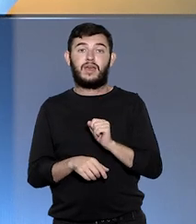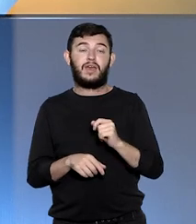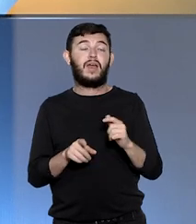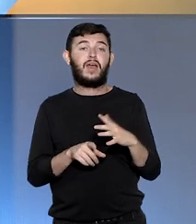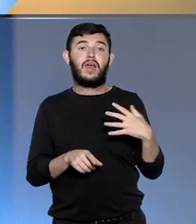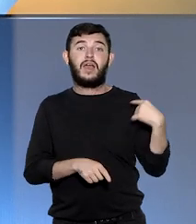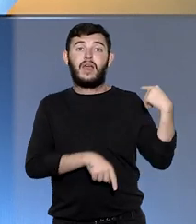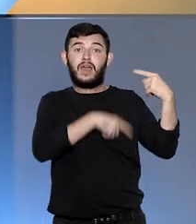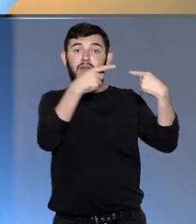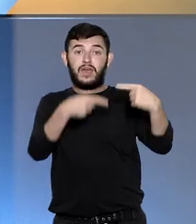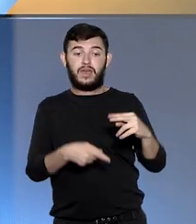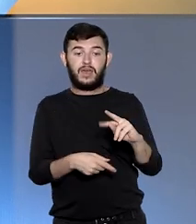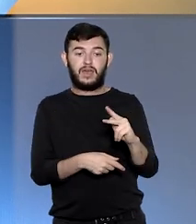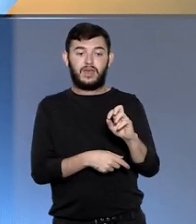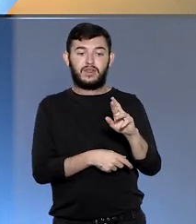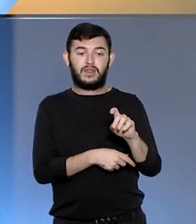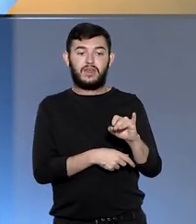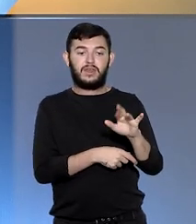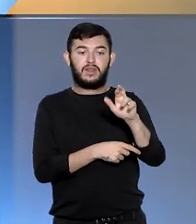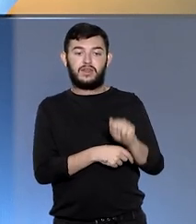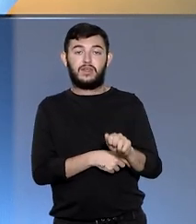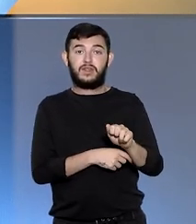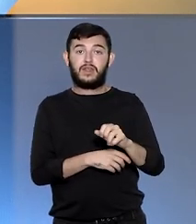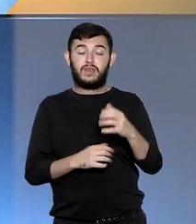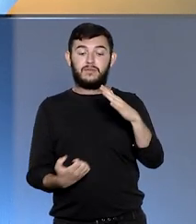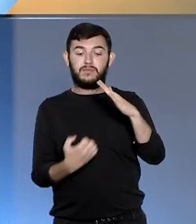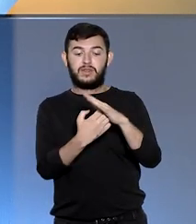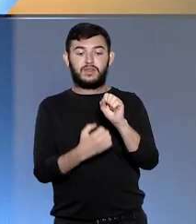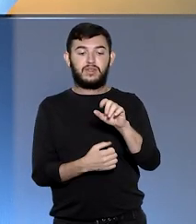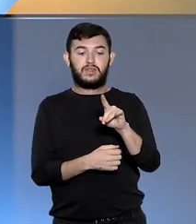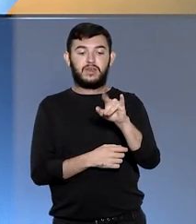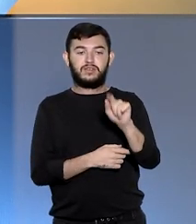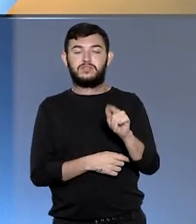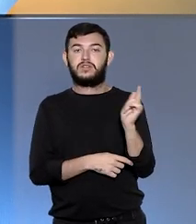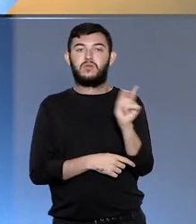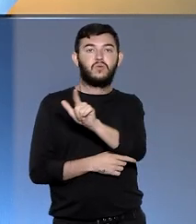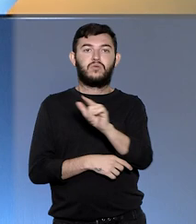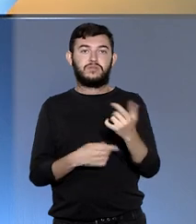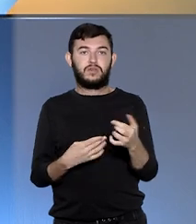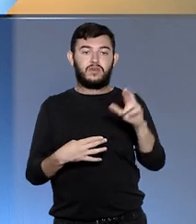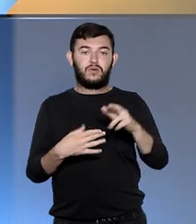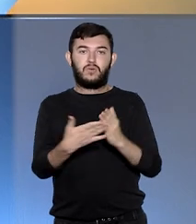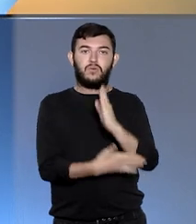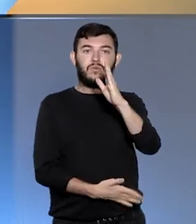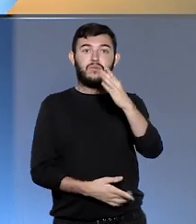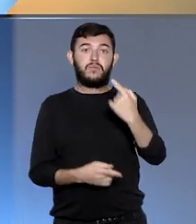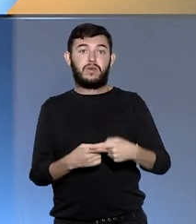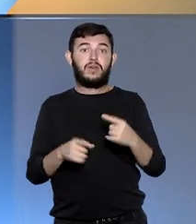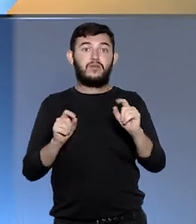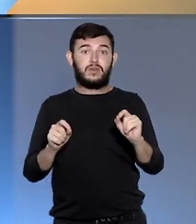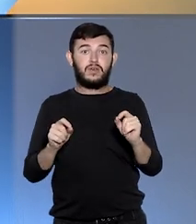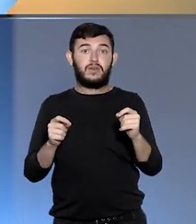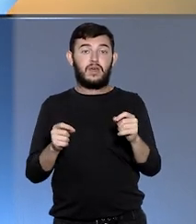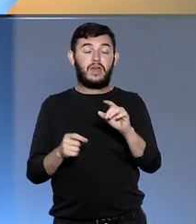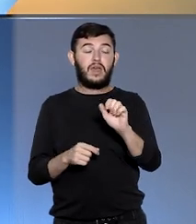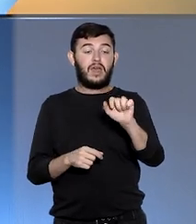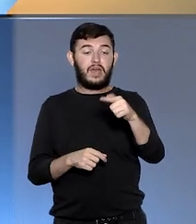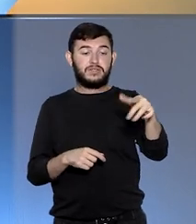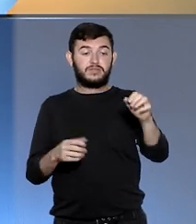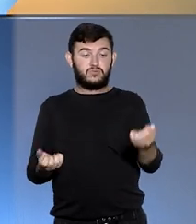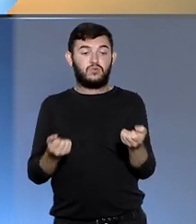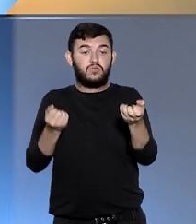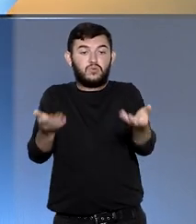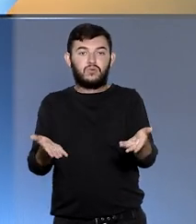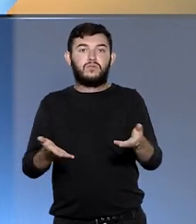da Sadia não conseguiram indenização com base na alegação de falta de acesso a provas para anular doação de